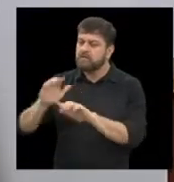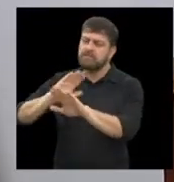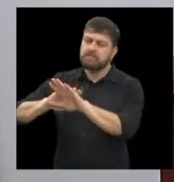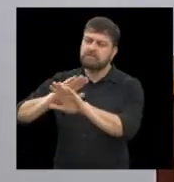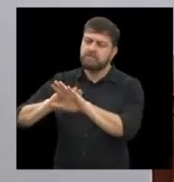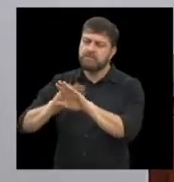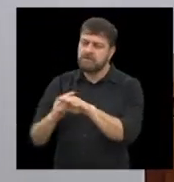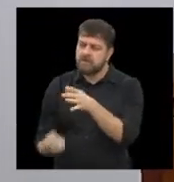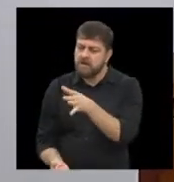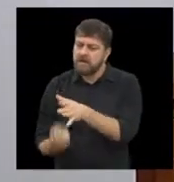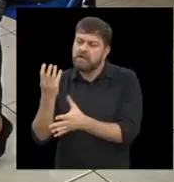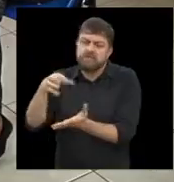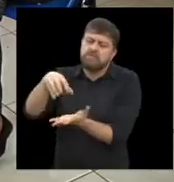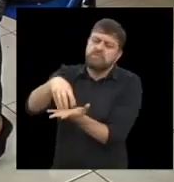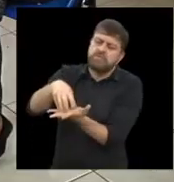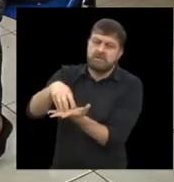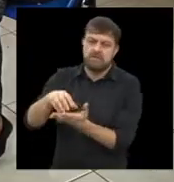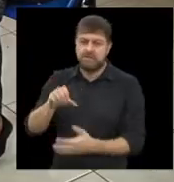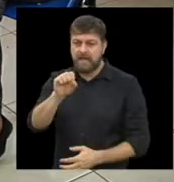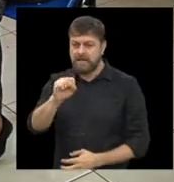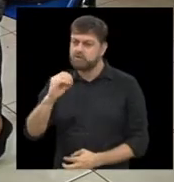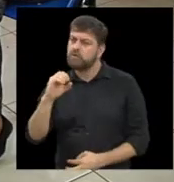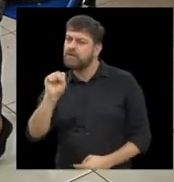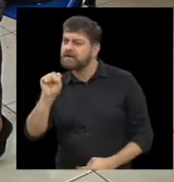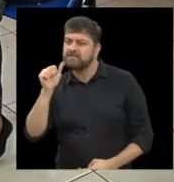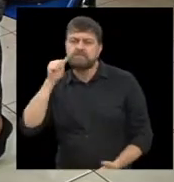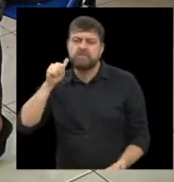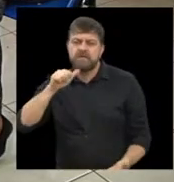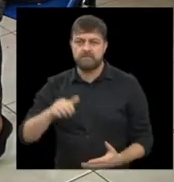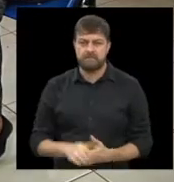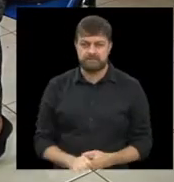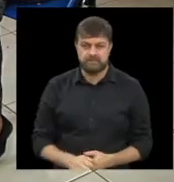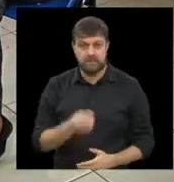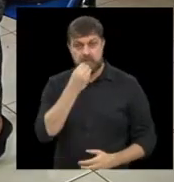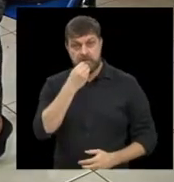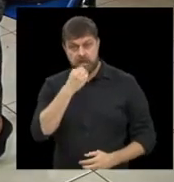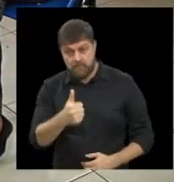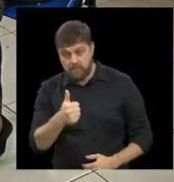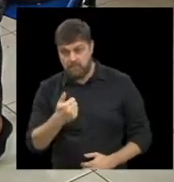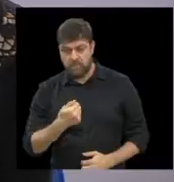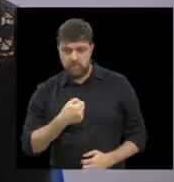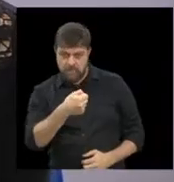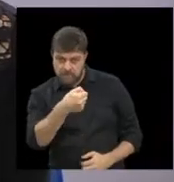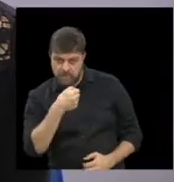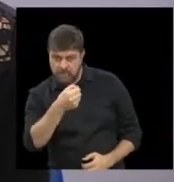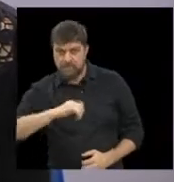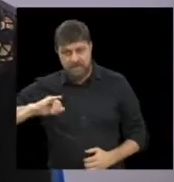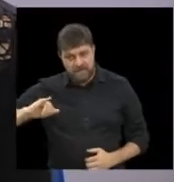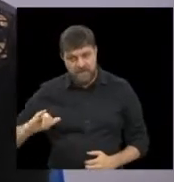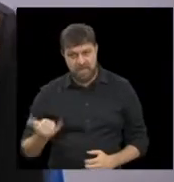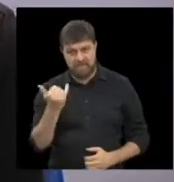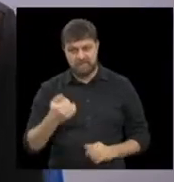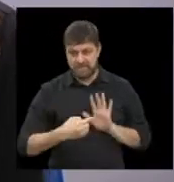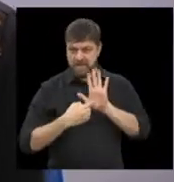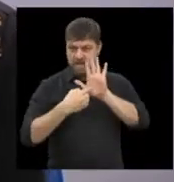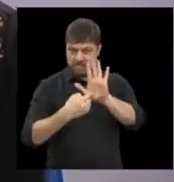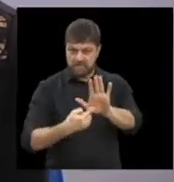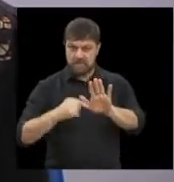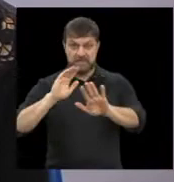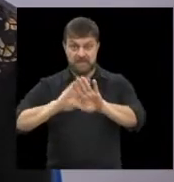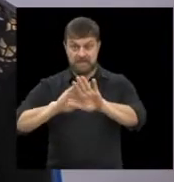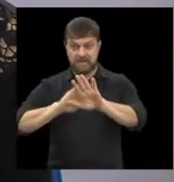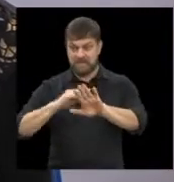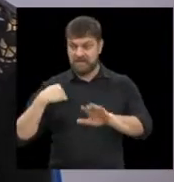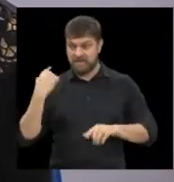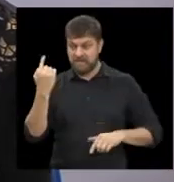entidade, como que ela foi fundada. É muito bom estar com vocês, ter essa oportunidade de divulgar o nosso trabalho,